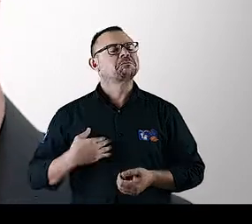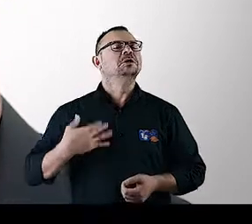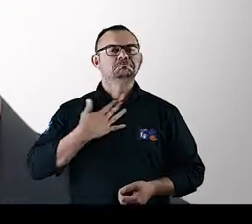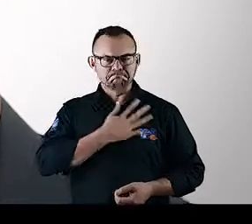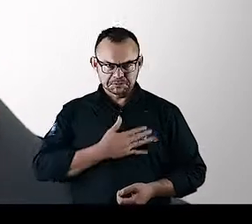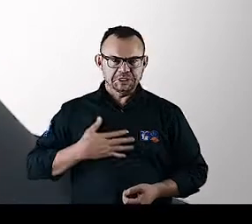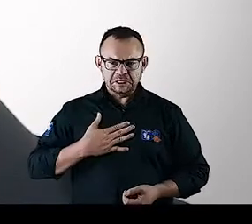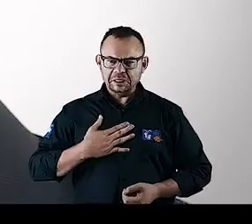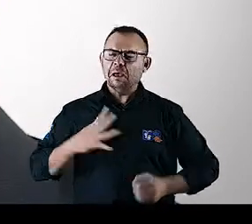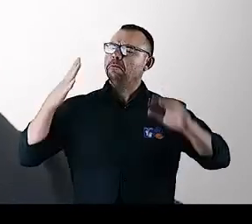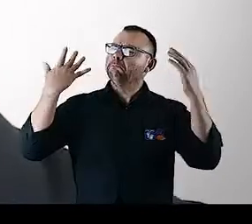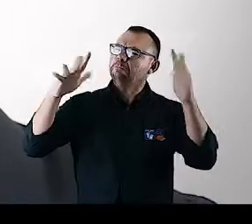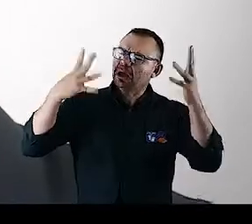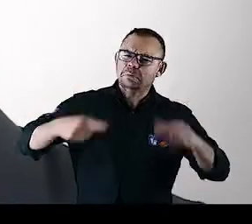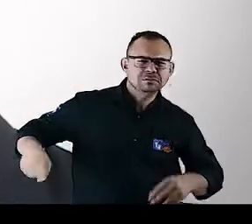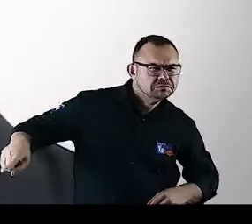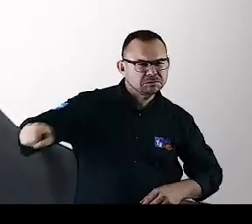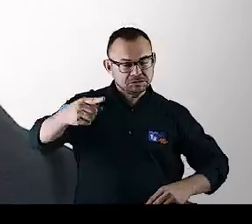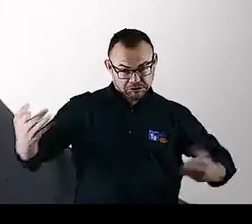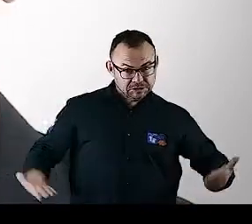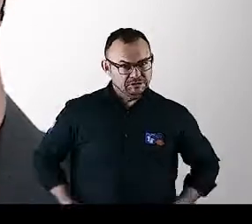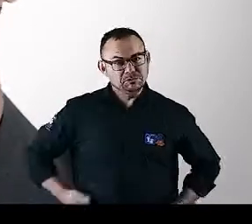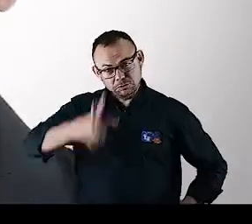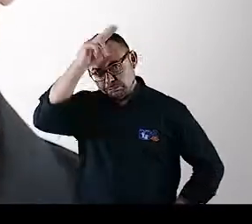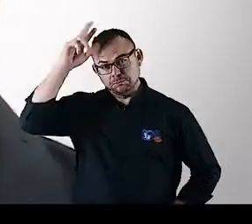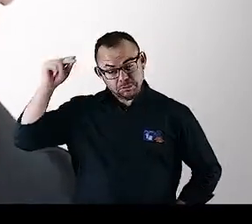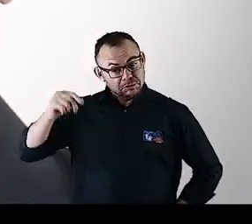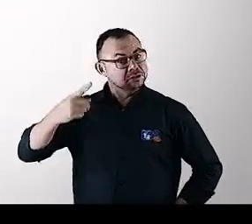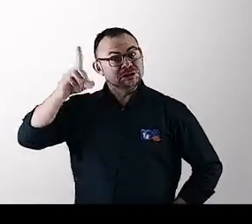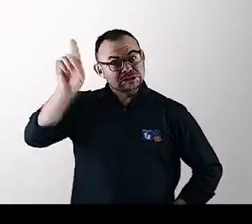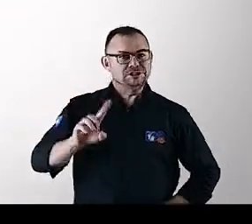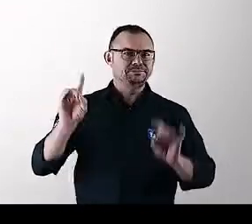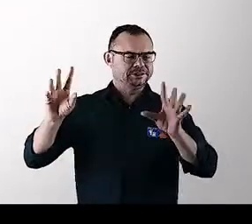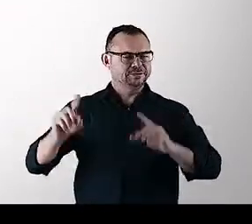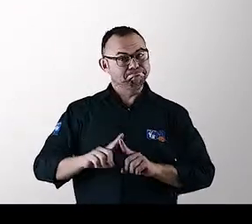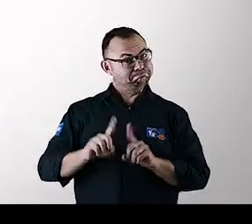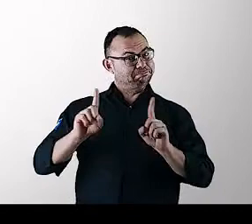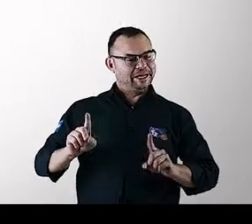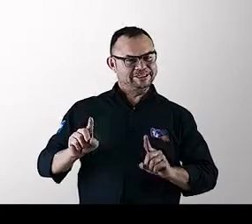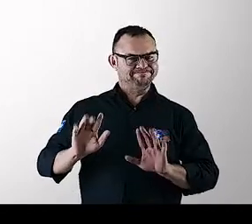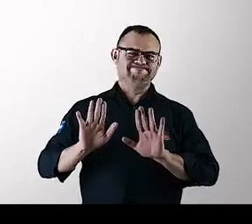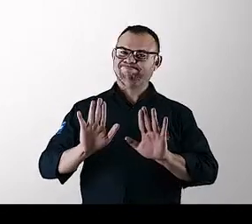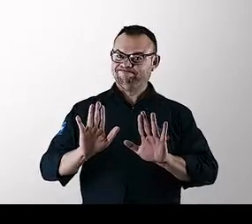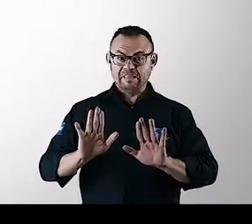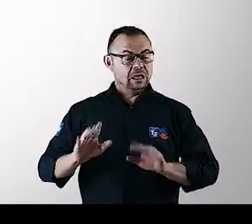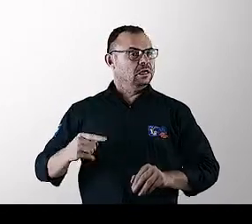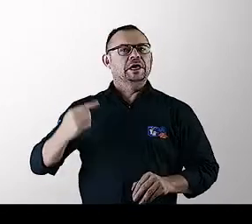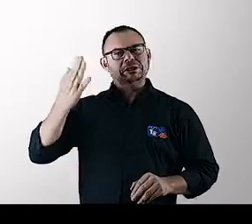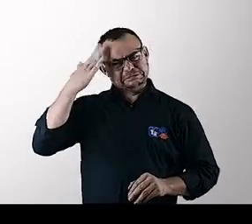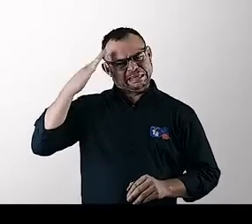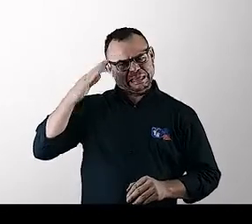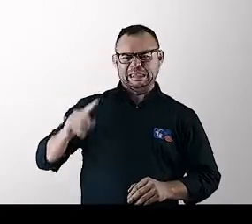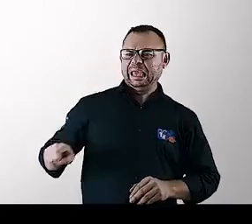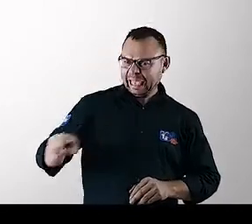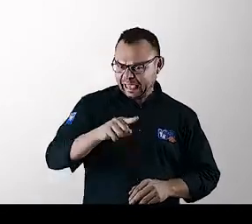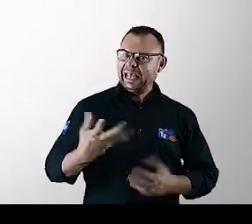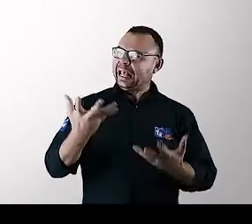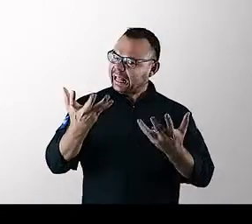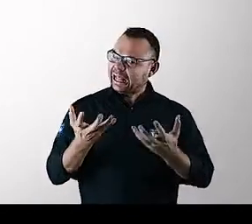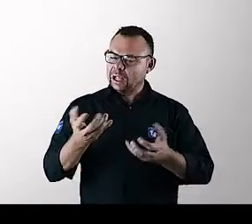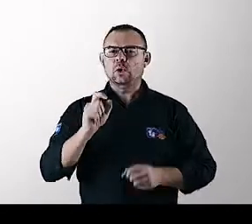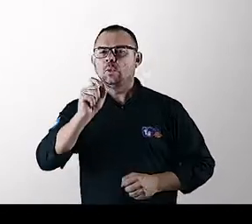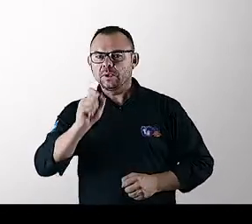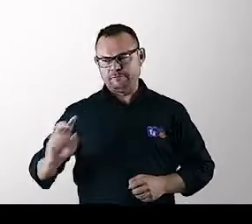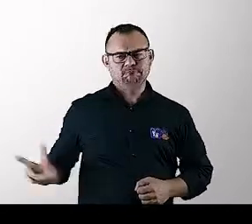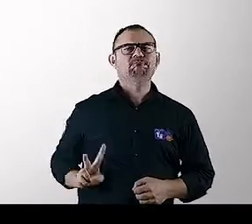Eu gostaria de parabenizar os servidores públicos pelo seu dia, mas sei que, mais do que elogios, os servidores